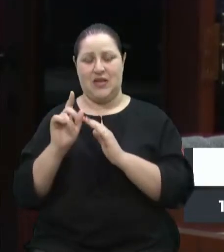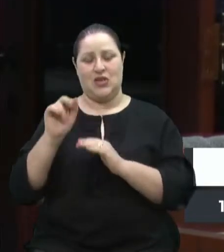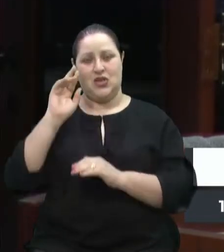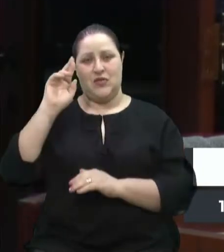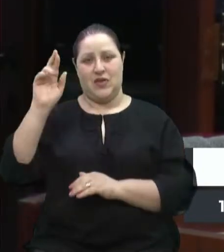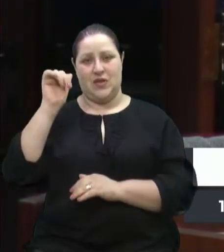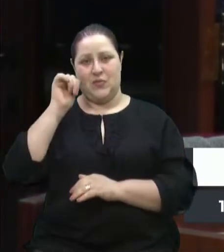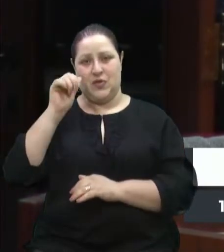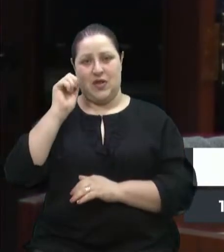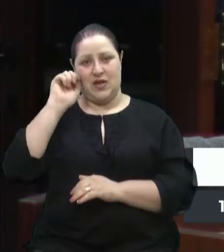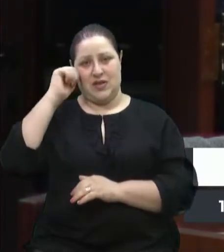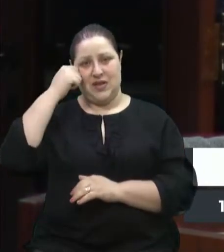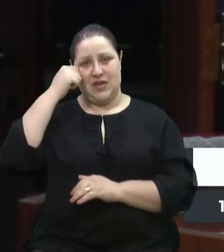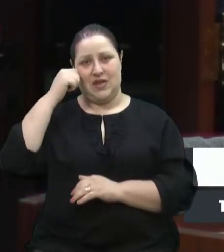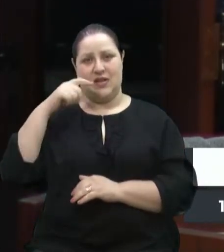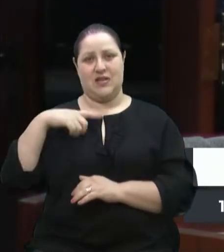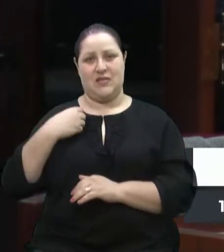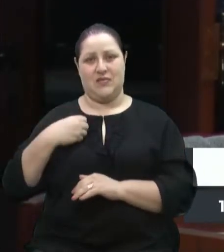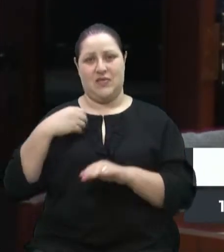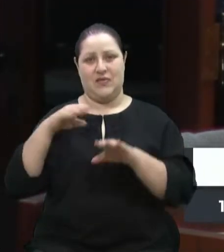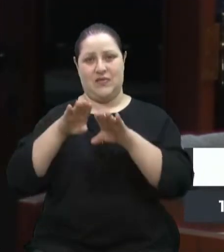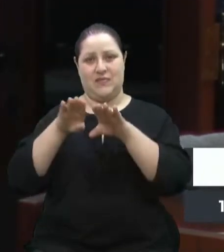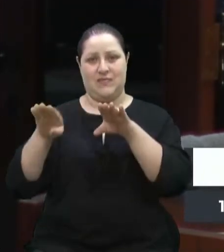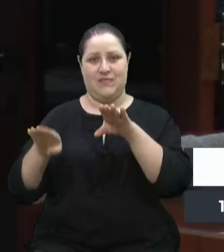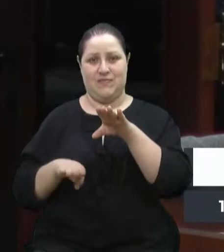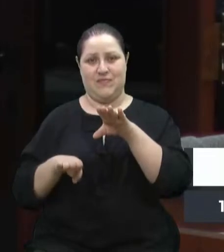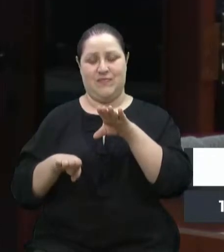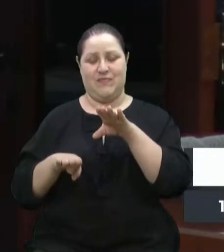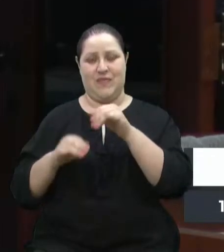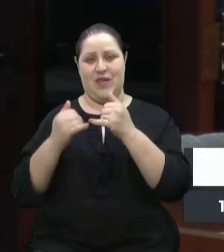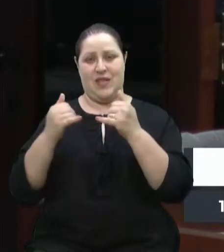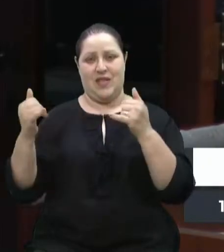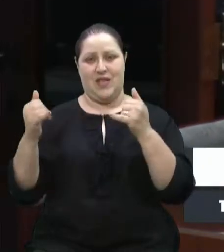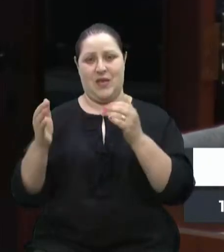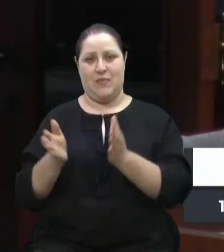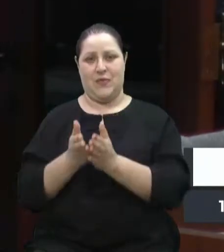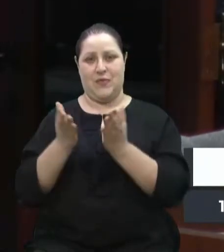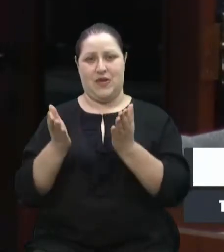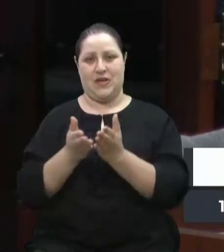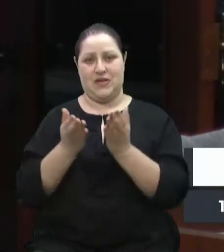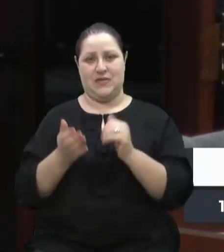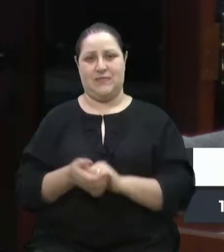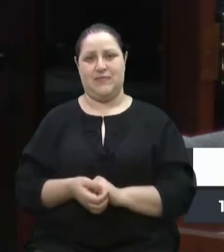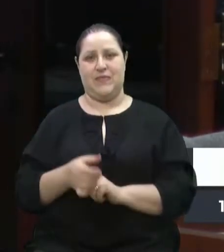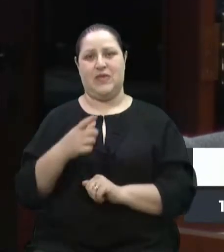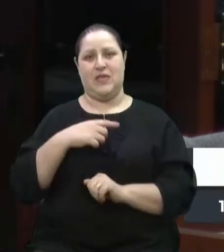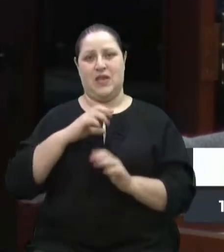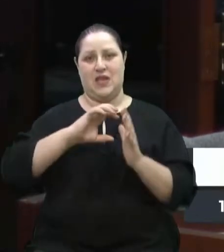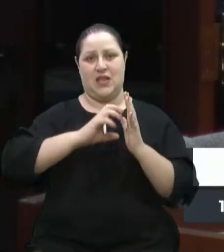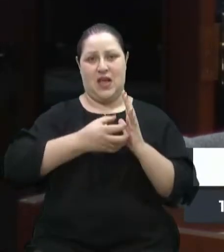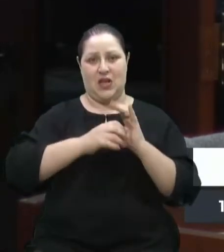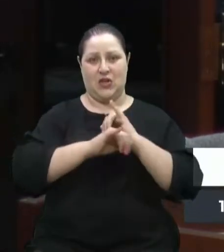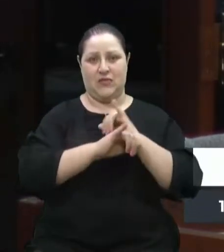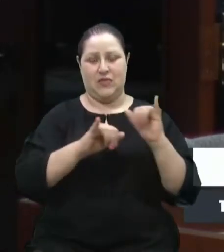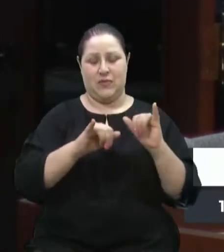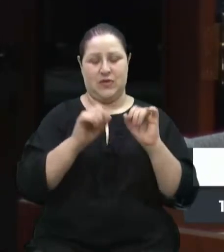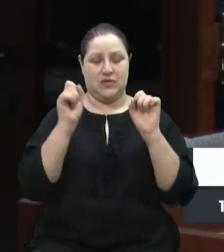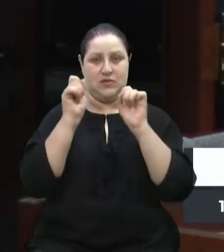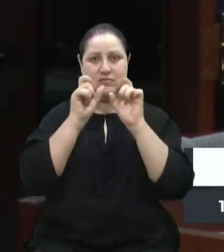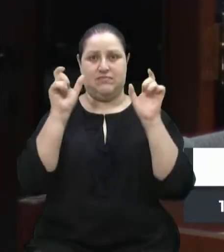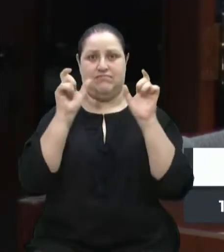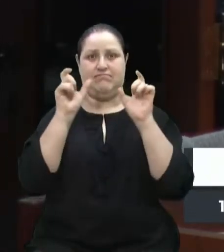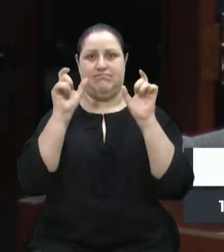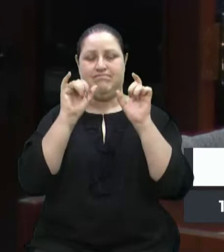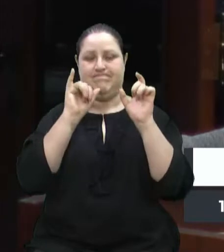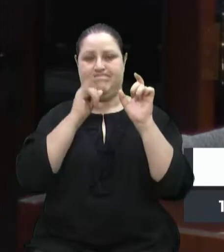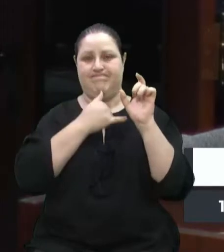negras estão abaixo da linha da pobreza. Os dados são alarmantes, eles são